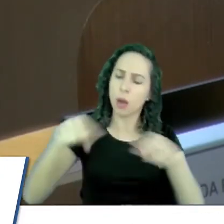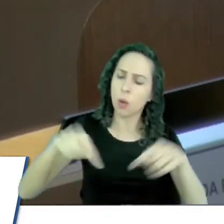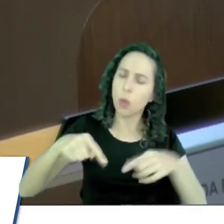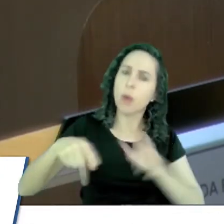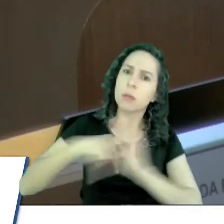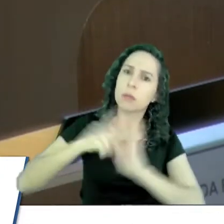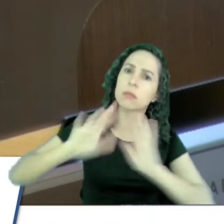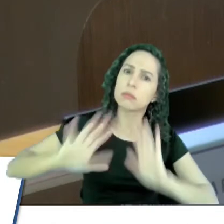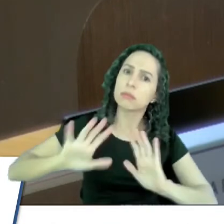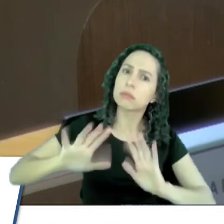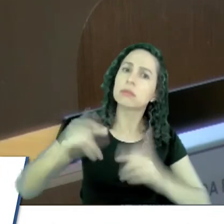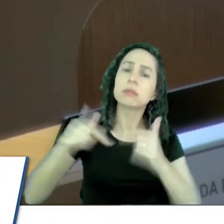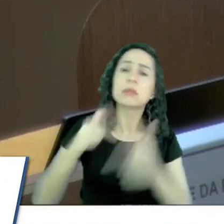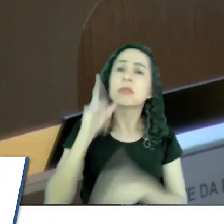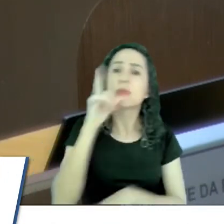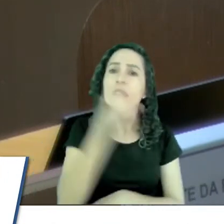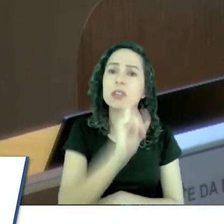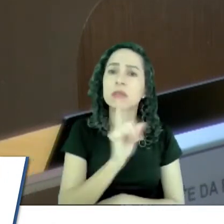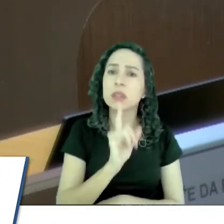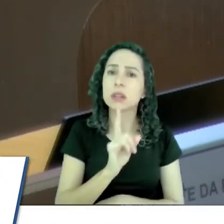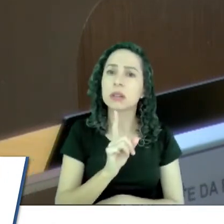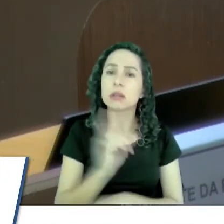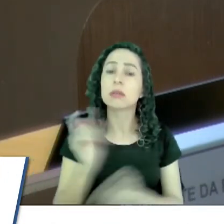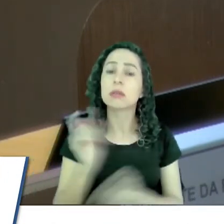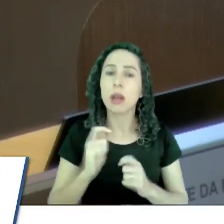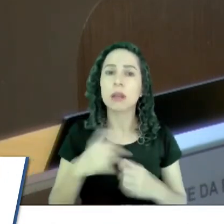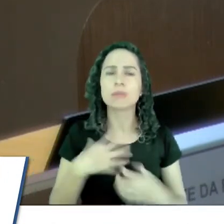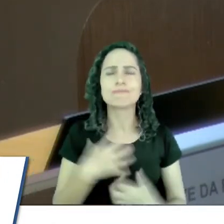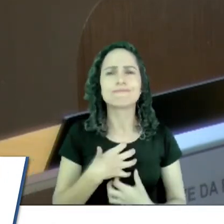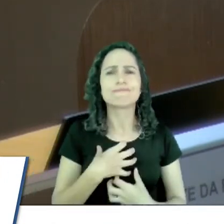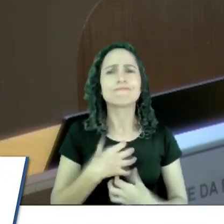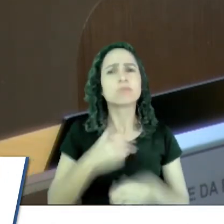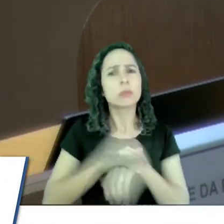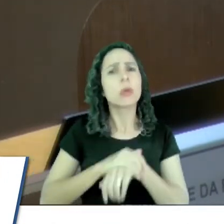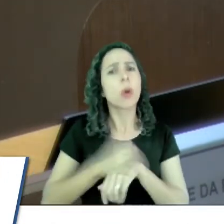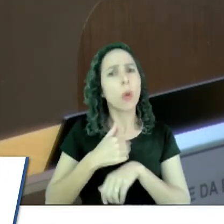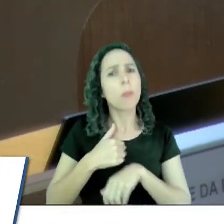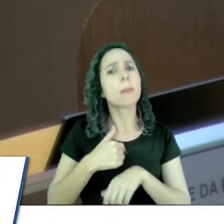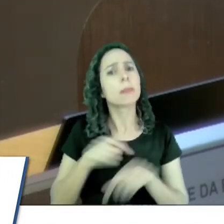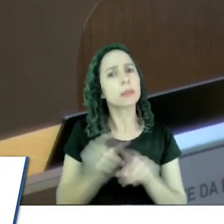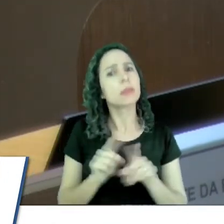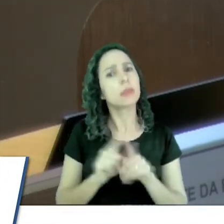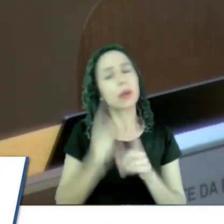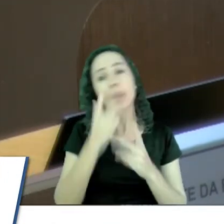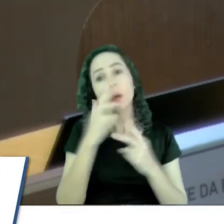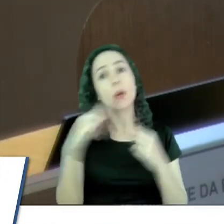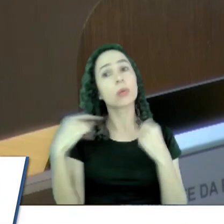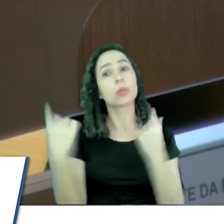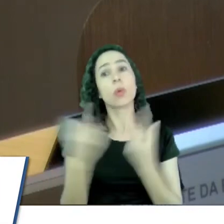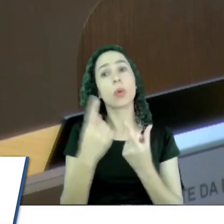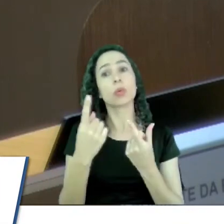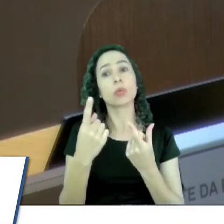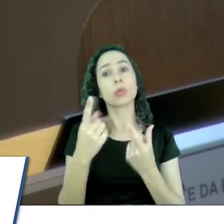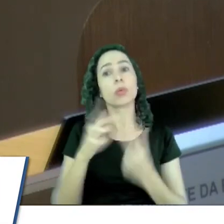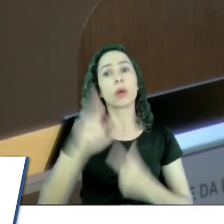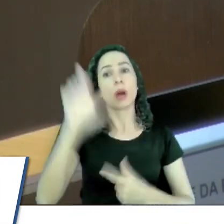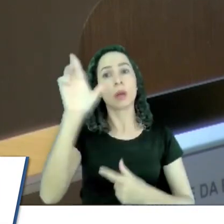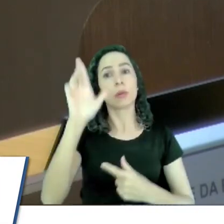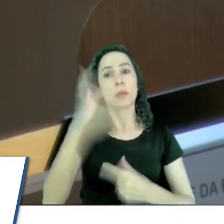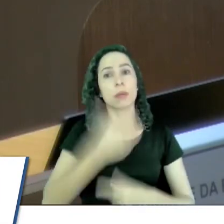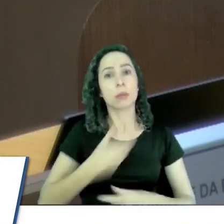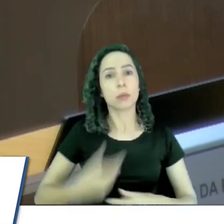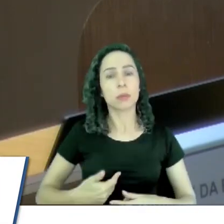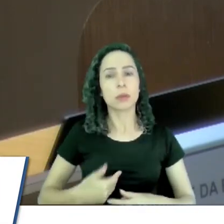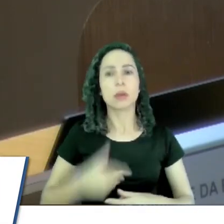difícil. Então, eu me sinto culpado também, como todo o nosso poder público. Agora, aquele momento lá, foi um